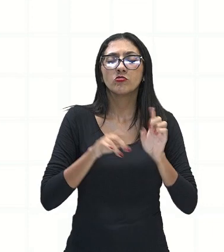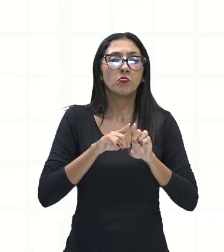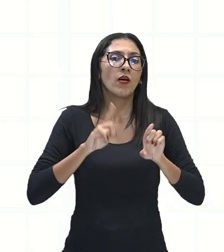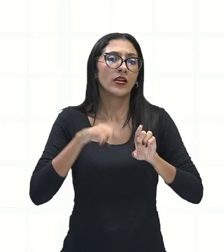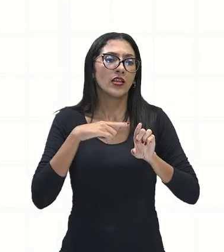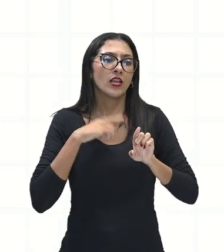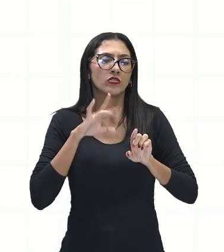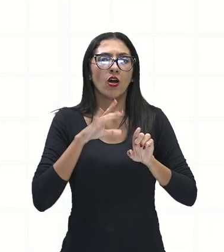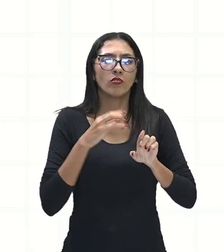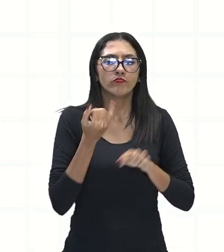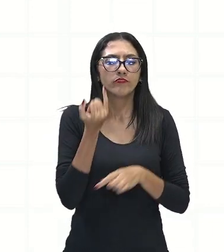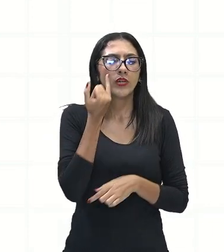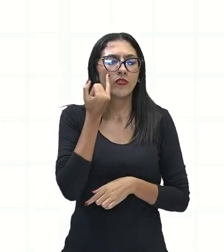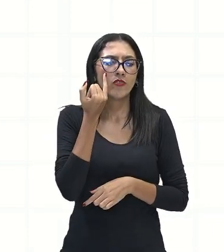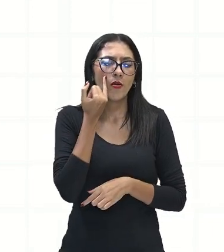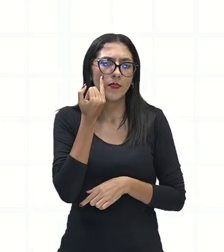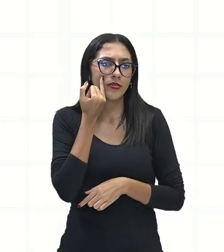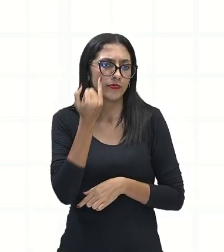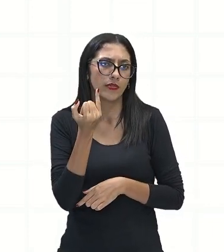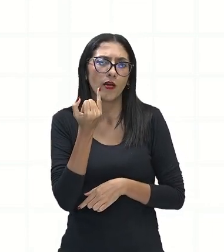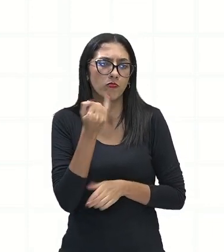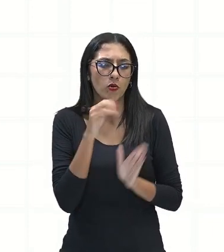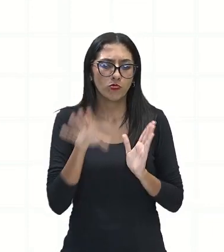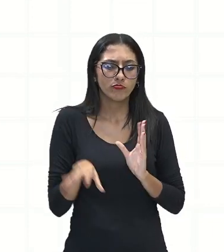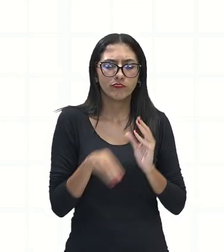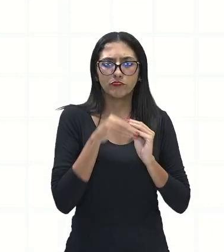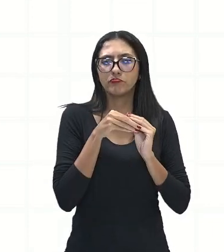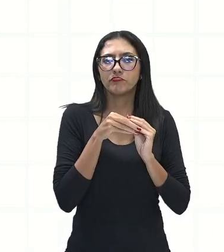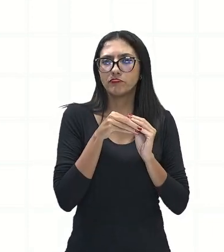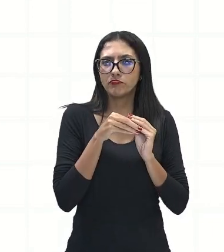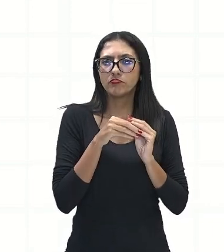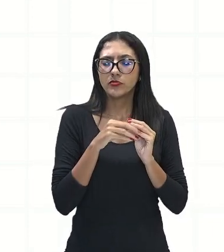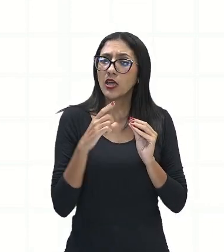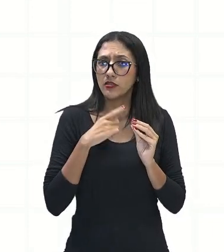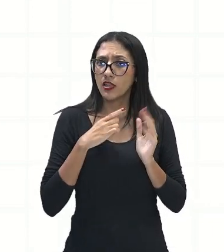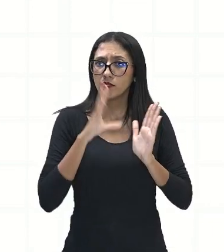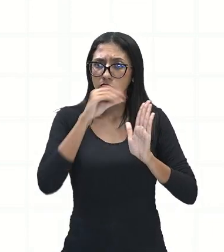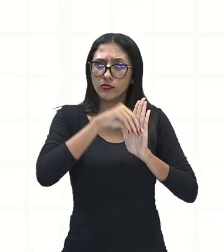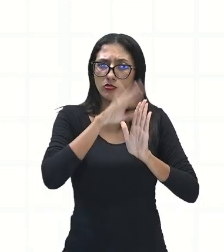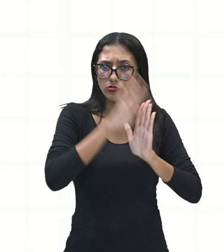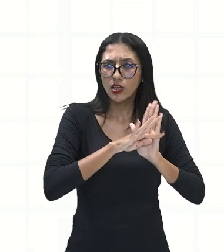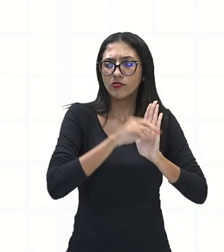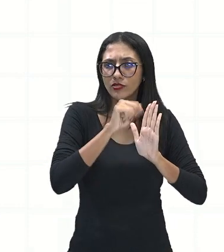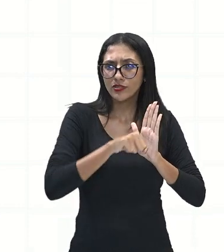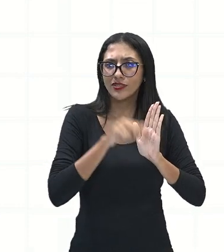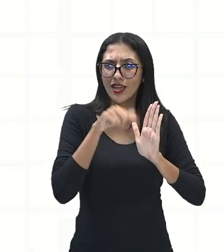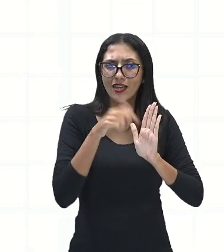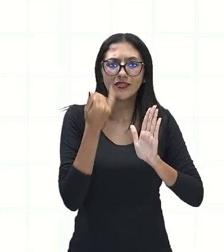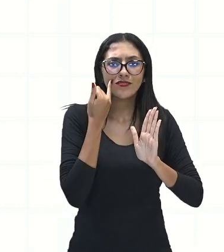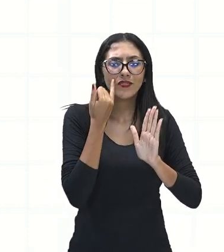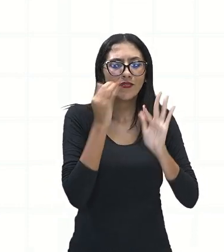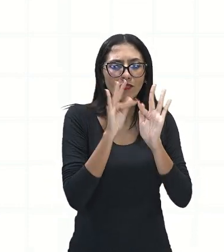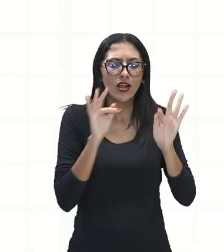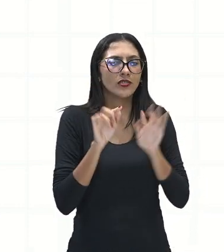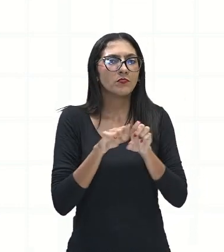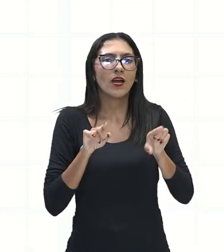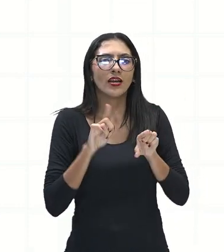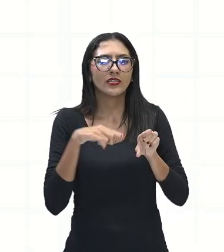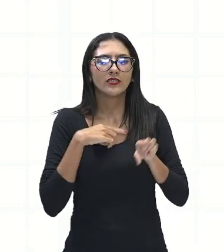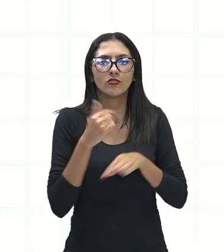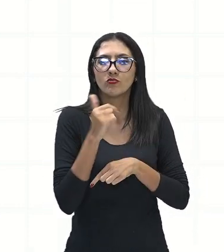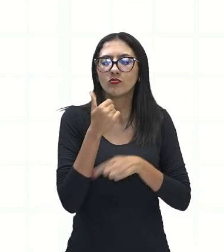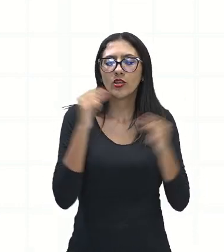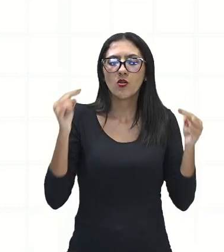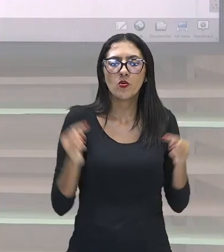é apenas uma informação secundária, né? Porque ela está lá no texto, essa informação, mas não é o que significa a